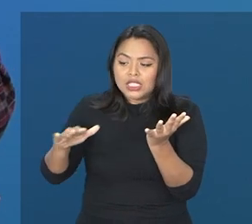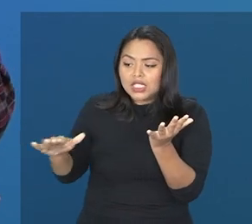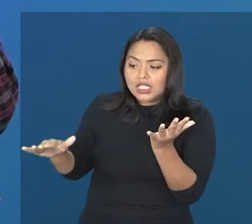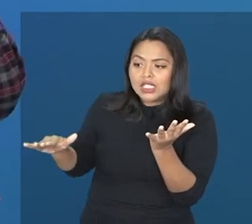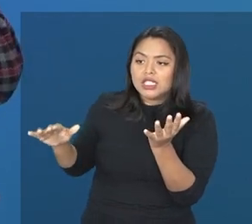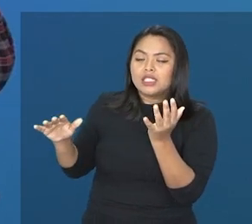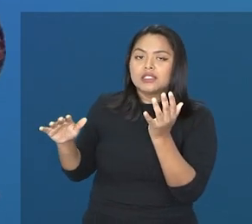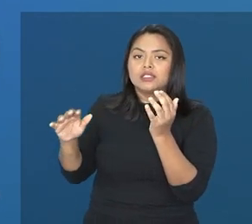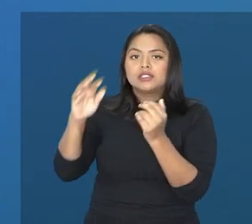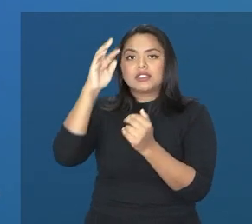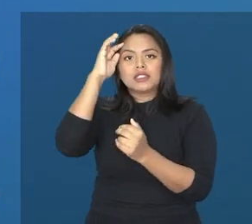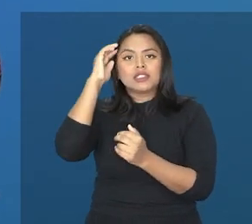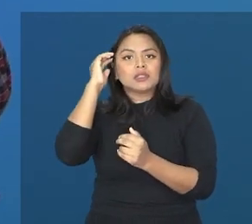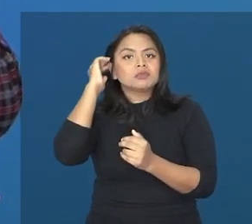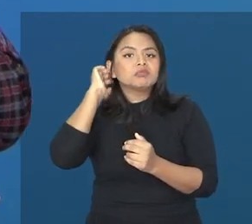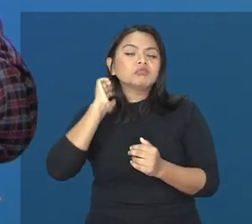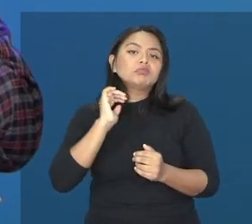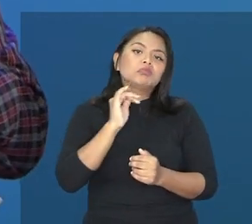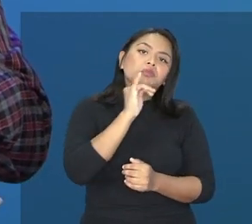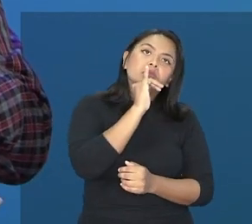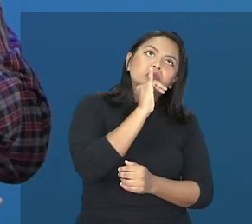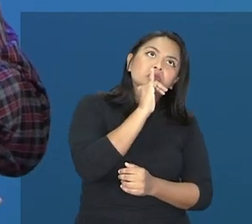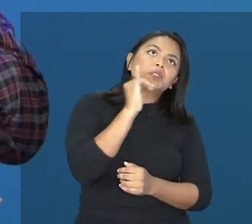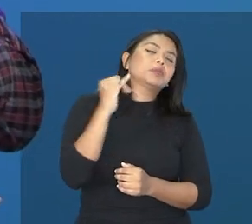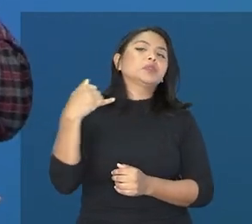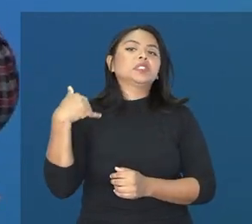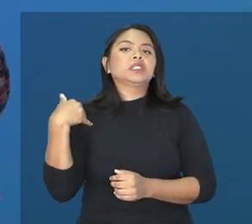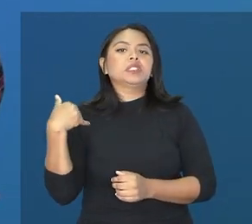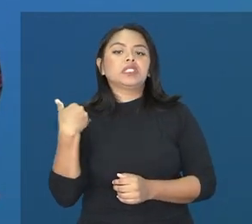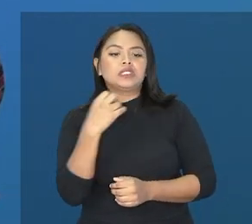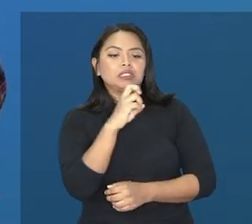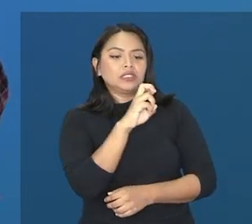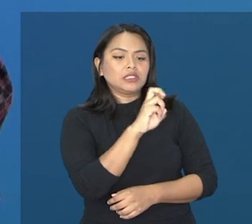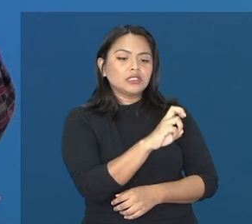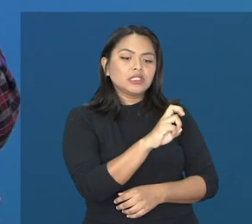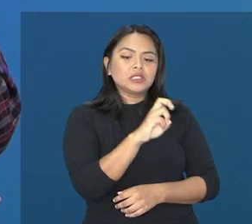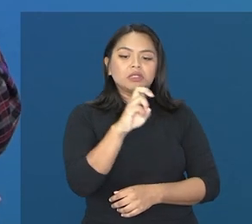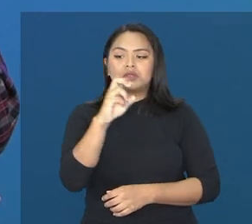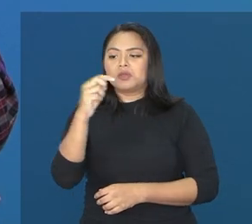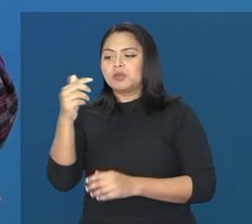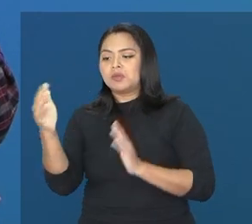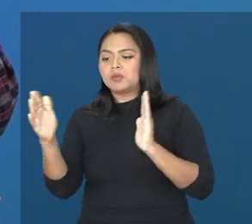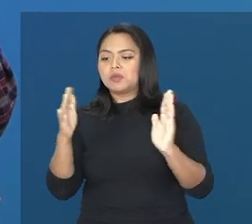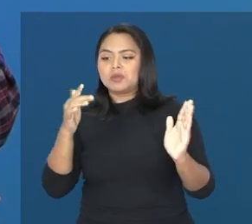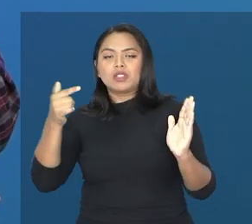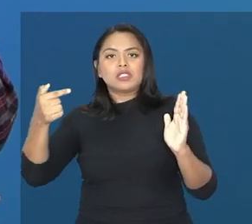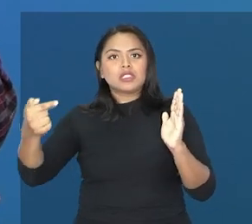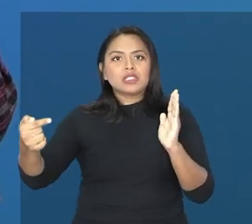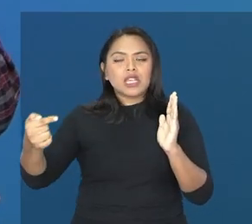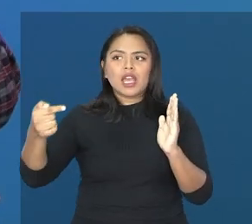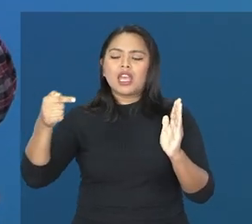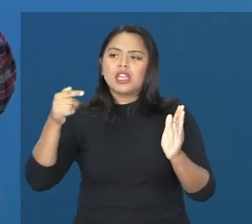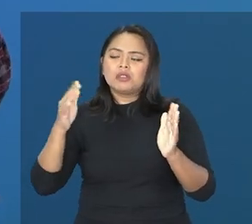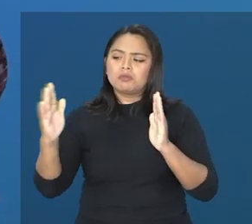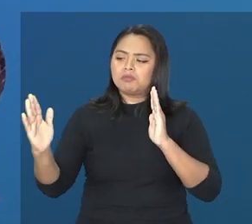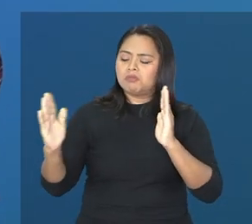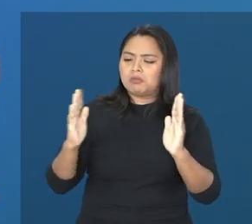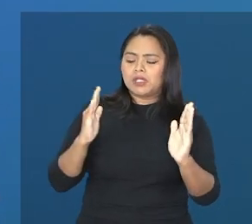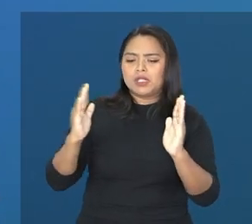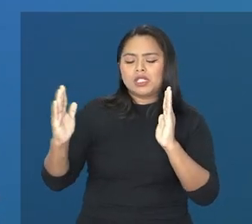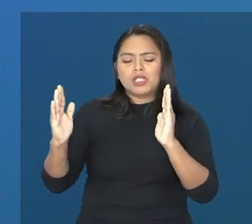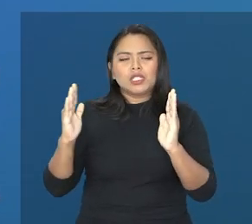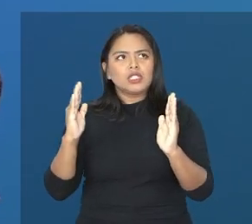criança, a partir de 5 anos, 7 anos, ela começar a ter um desempenho muito